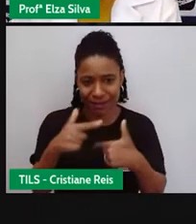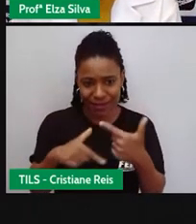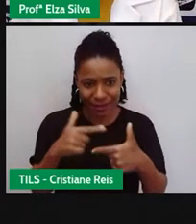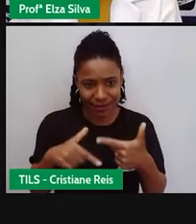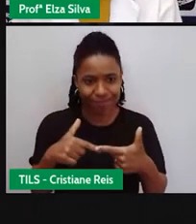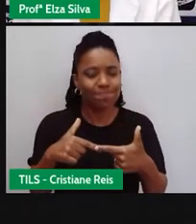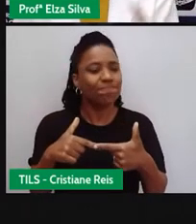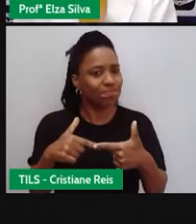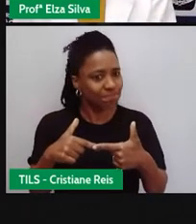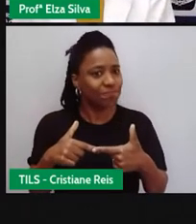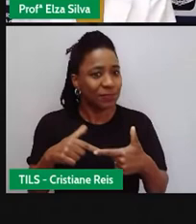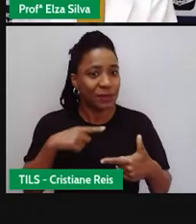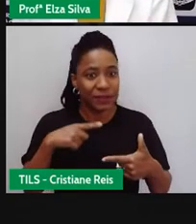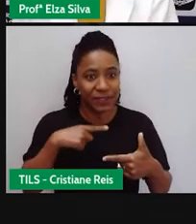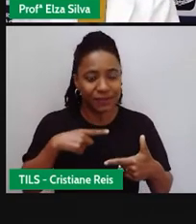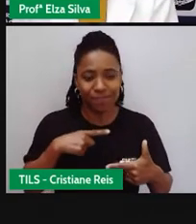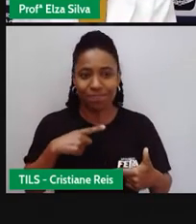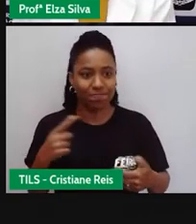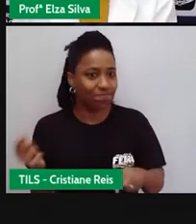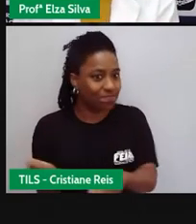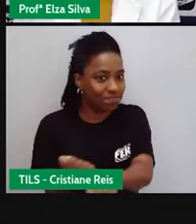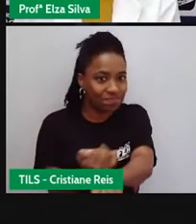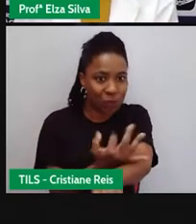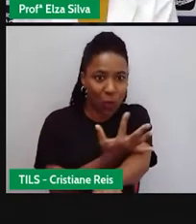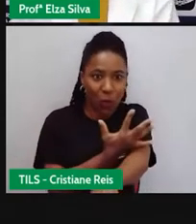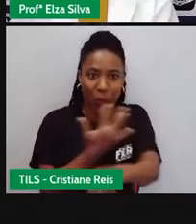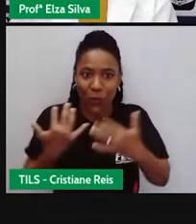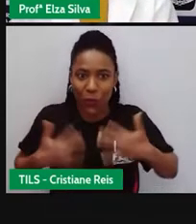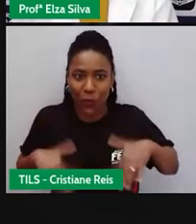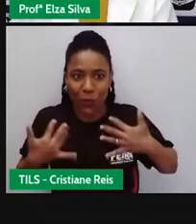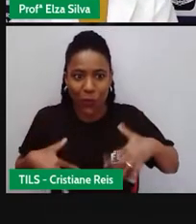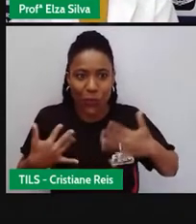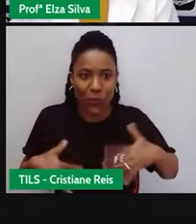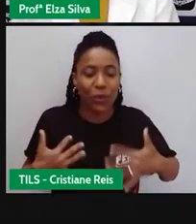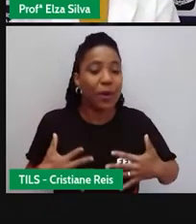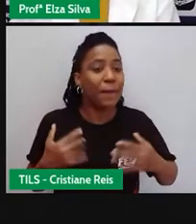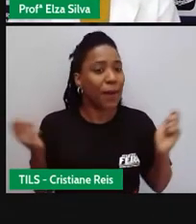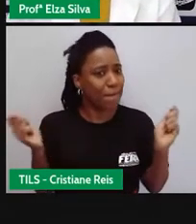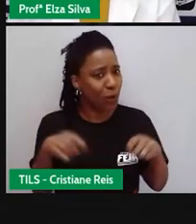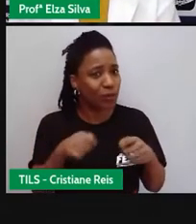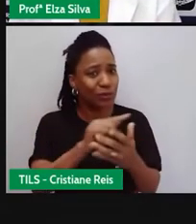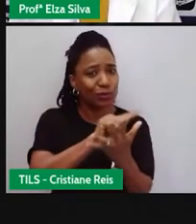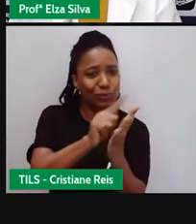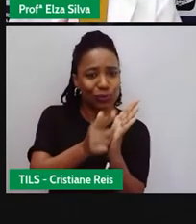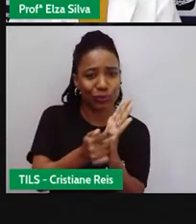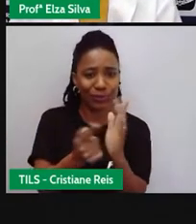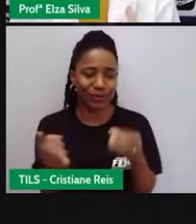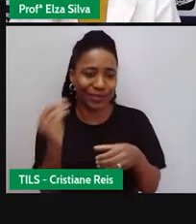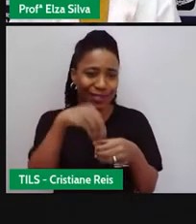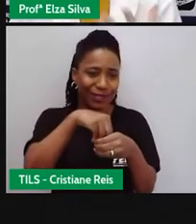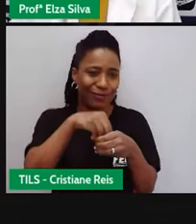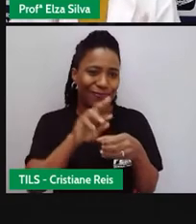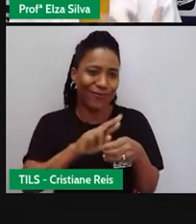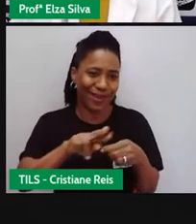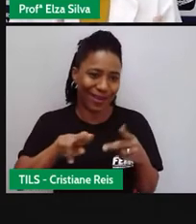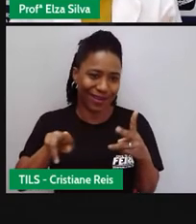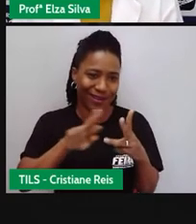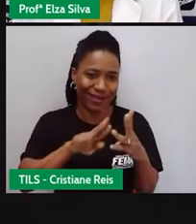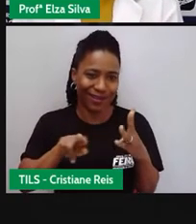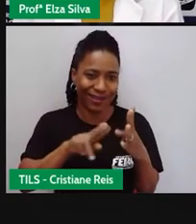também, você pode enquadrá-lo em outros gêneros. Então, essas